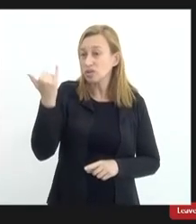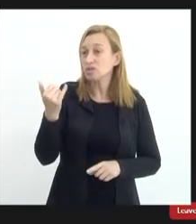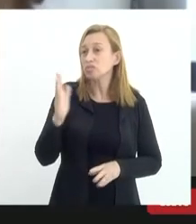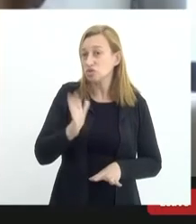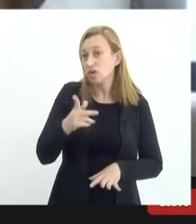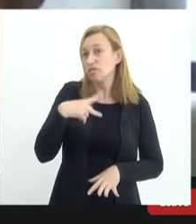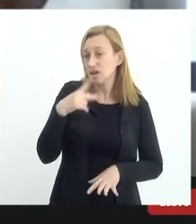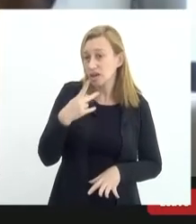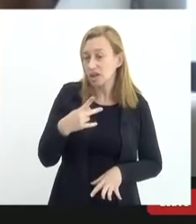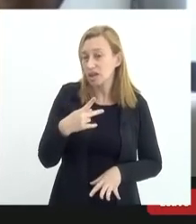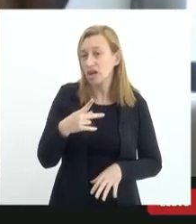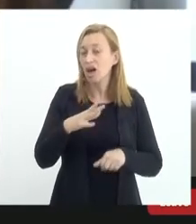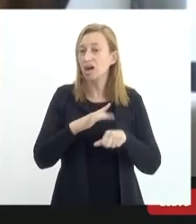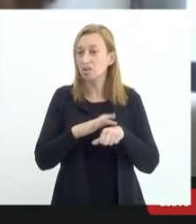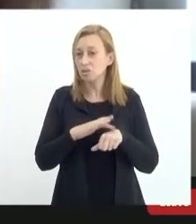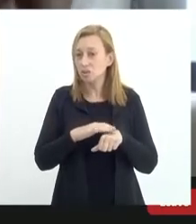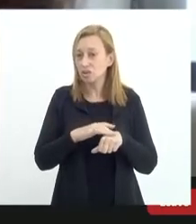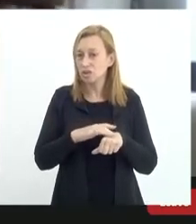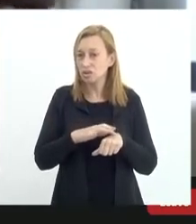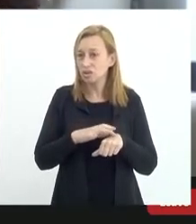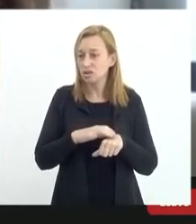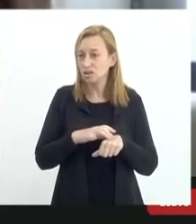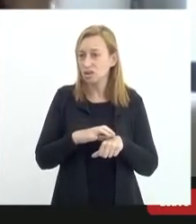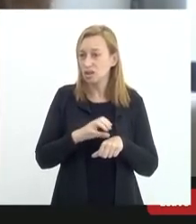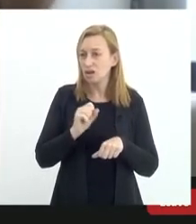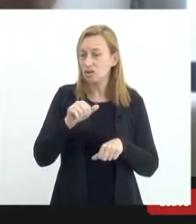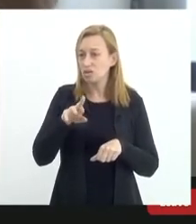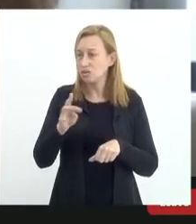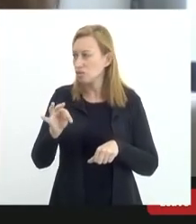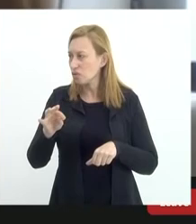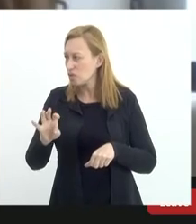disse a doença alciforme para cada